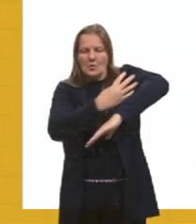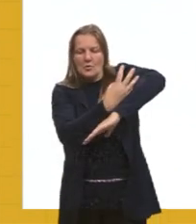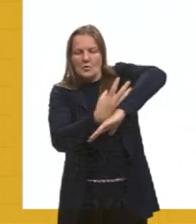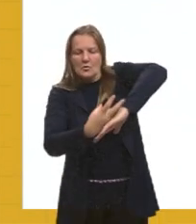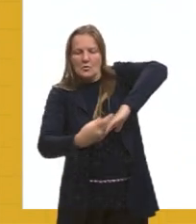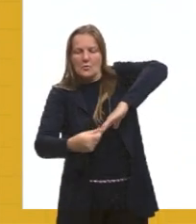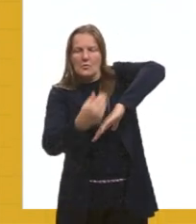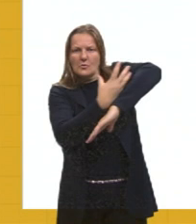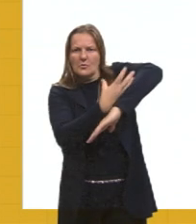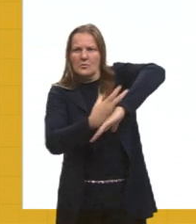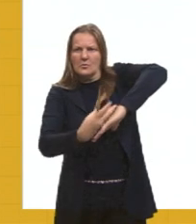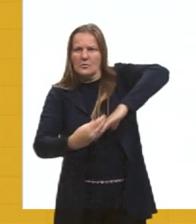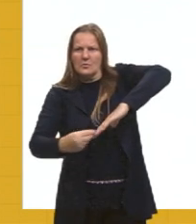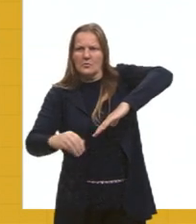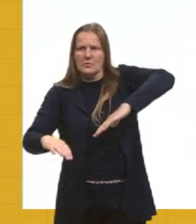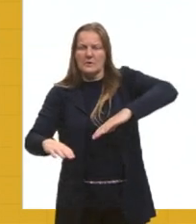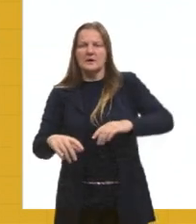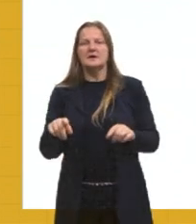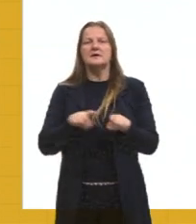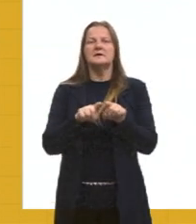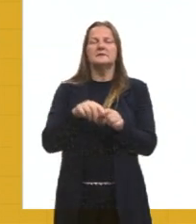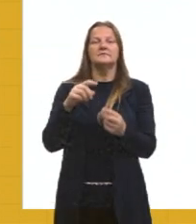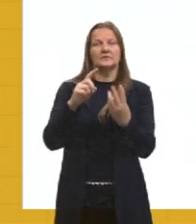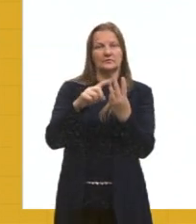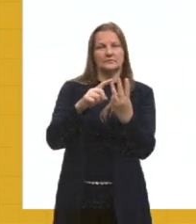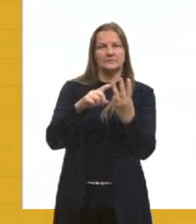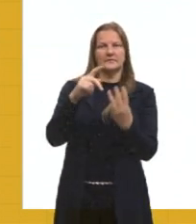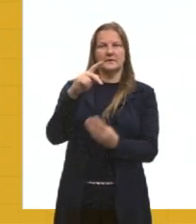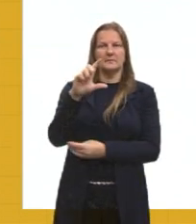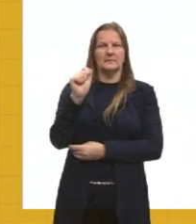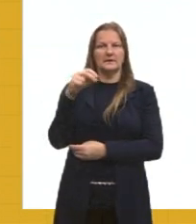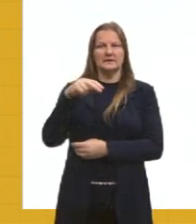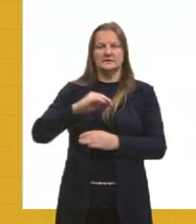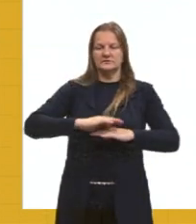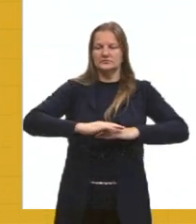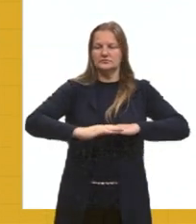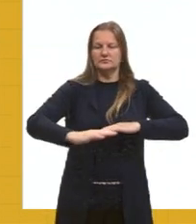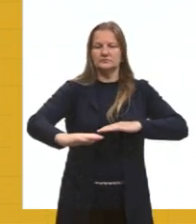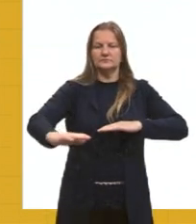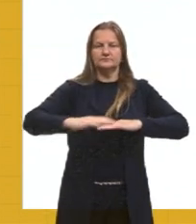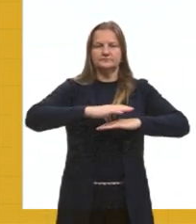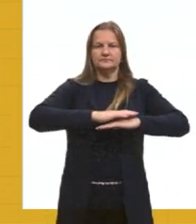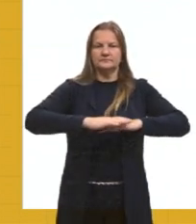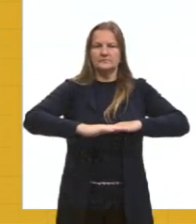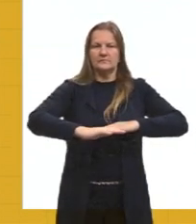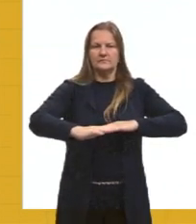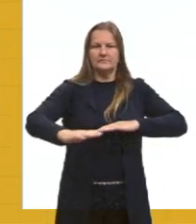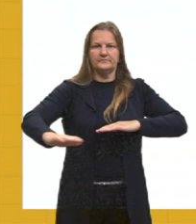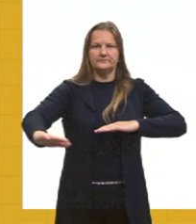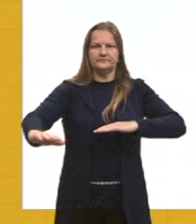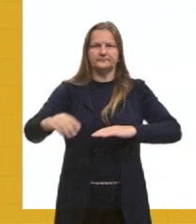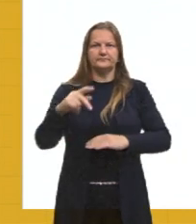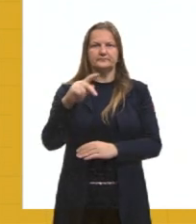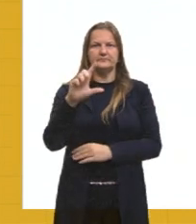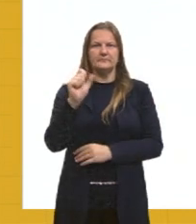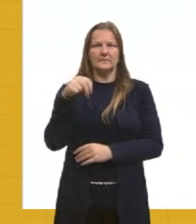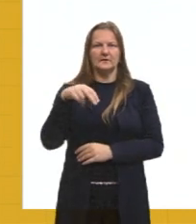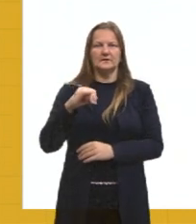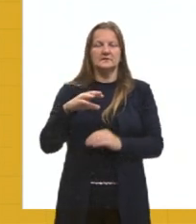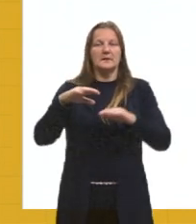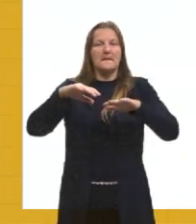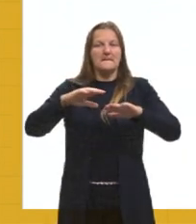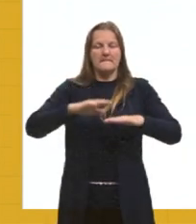receber esse sedimento. E a planície, né? São locais bem mais planos, o nome já diz, é um local plano, planície superbaixa,